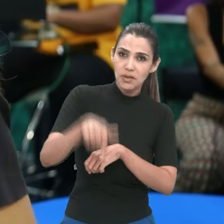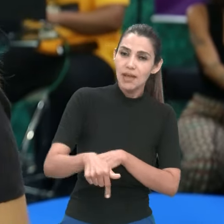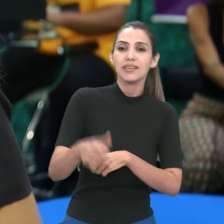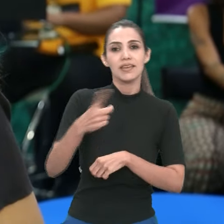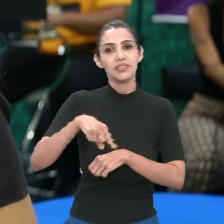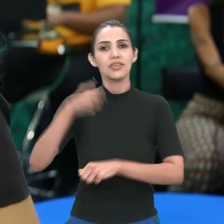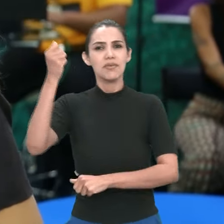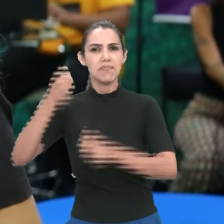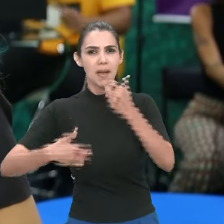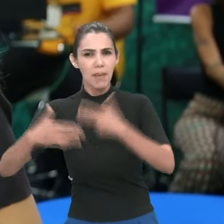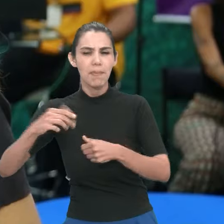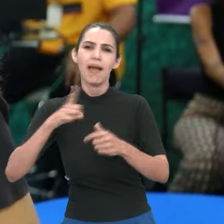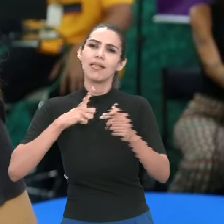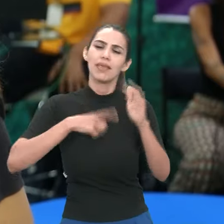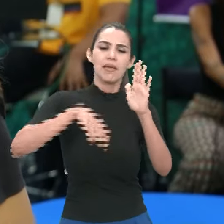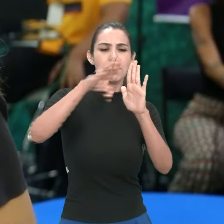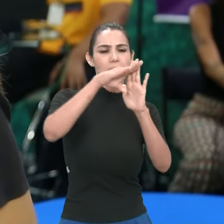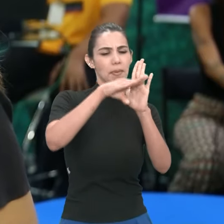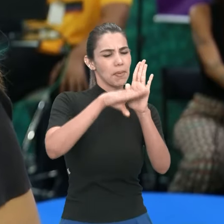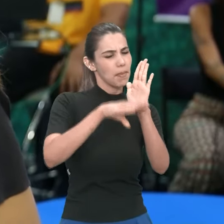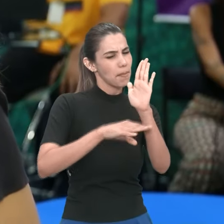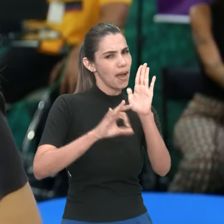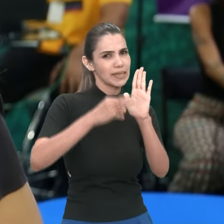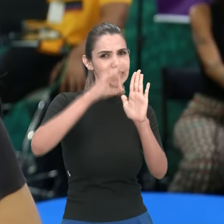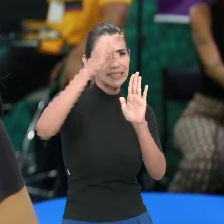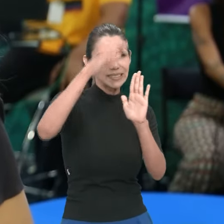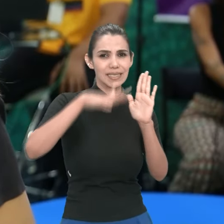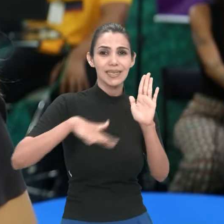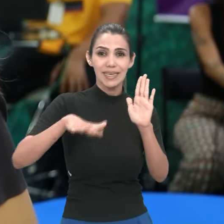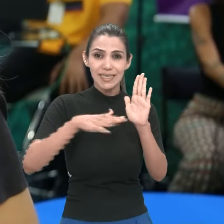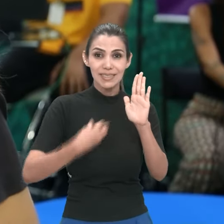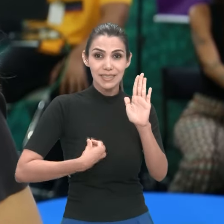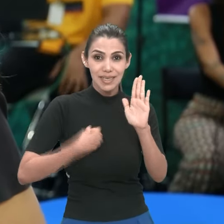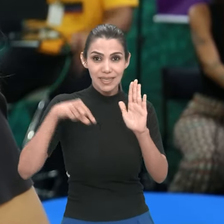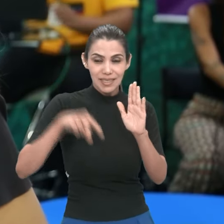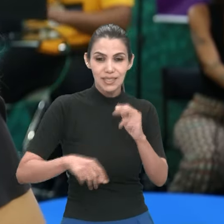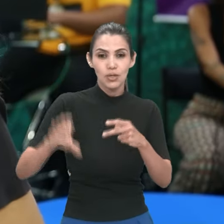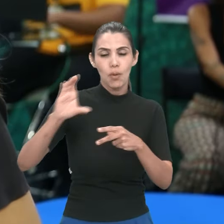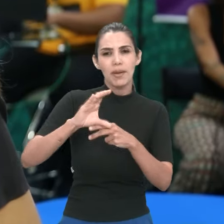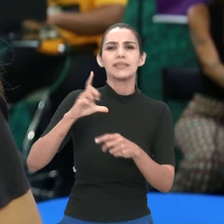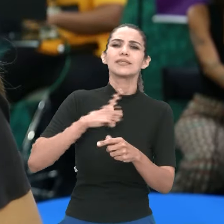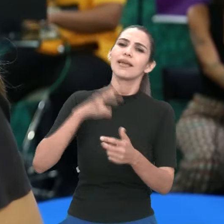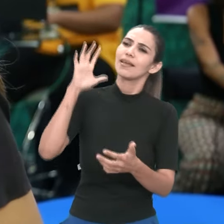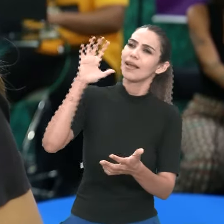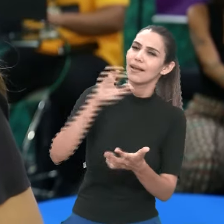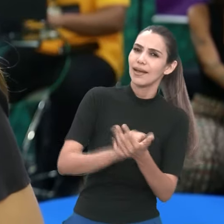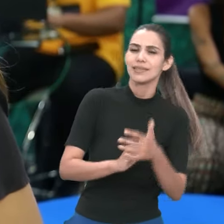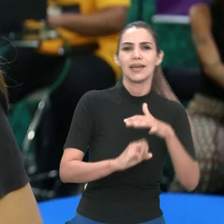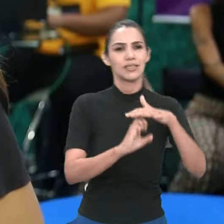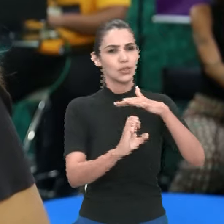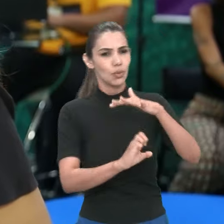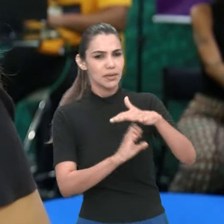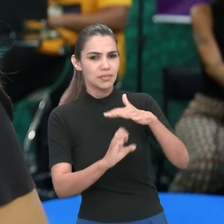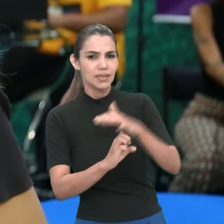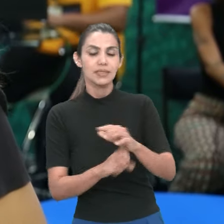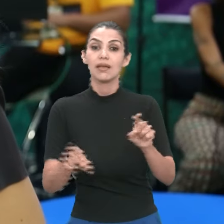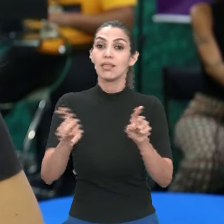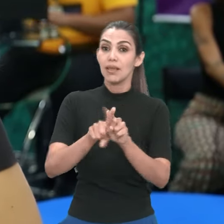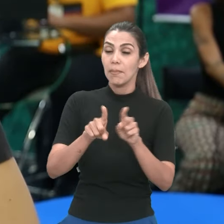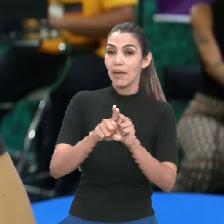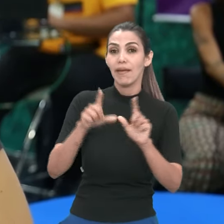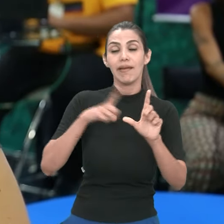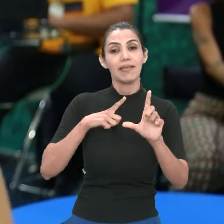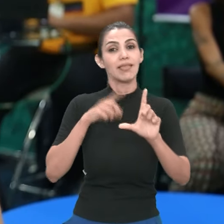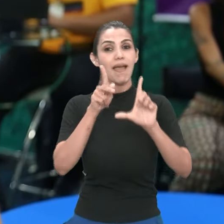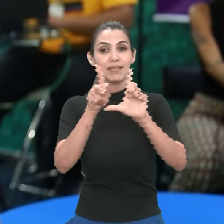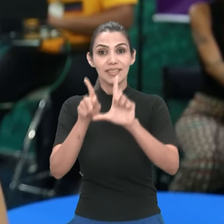durante toda a programação do Compex, teremos momentos de plantões de dúvidas, cadastros com as empresas, lives. Então, assim,